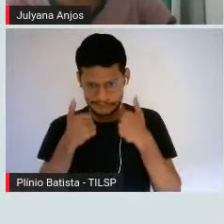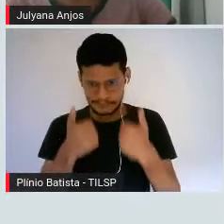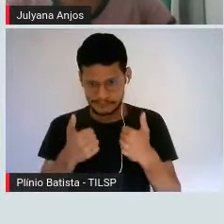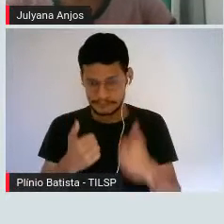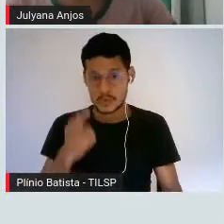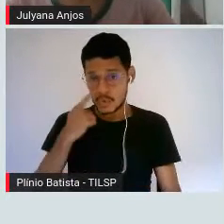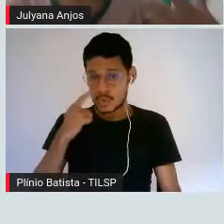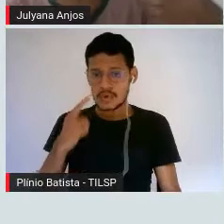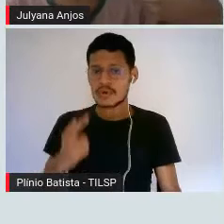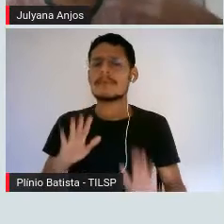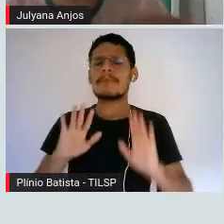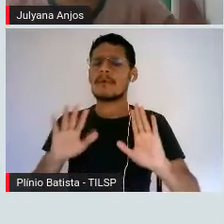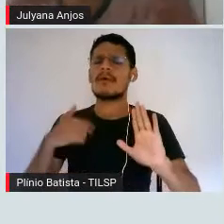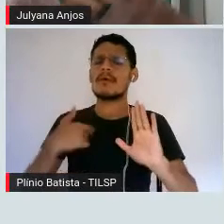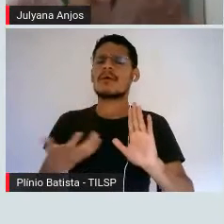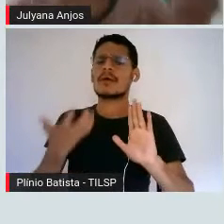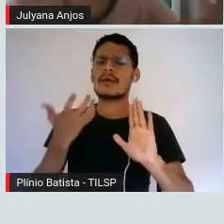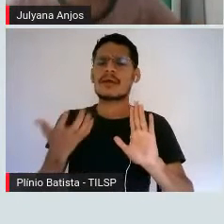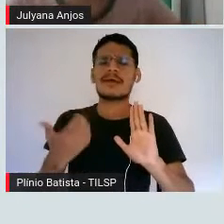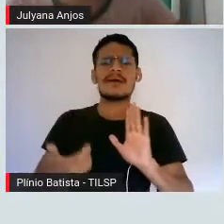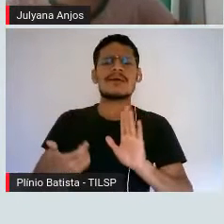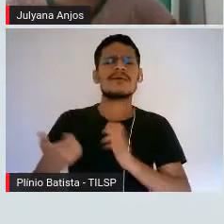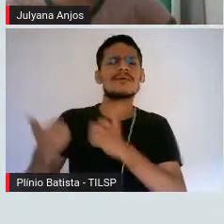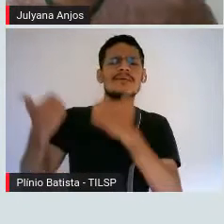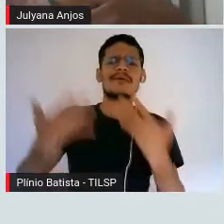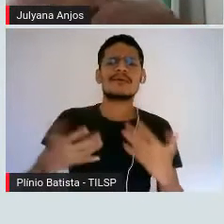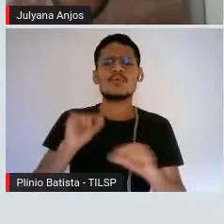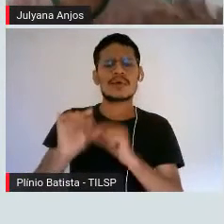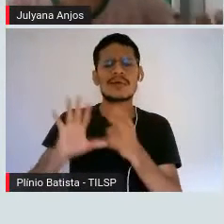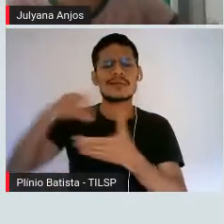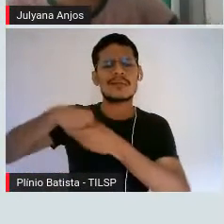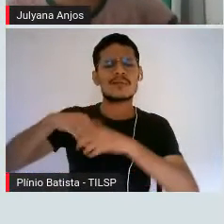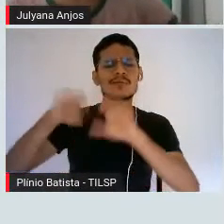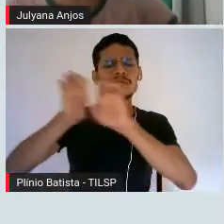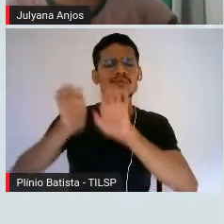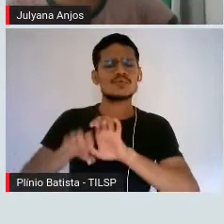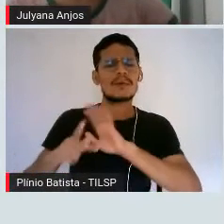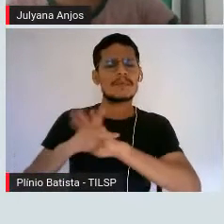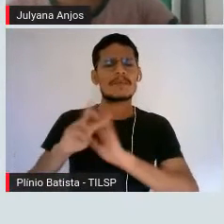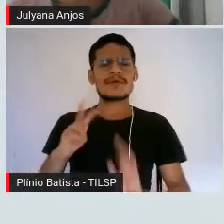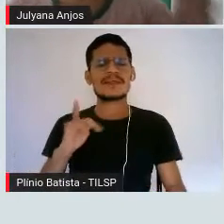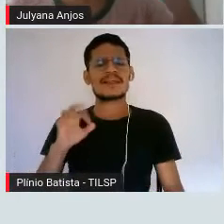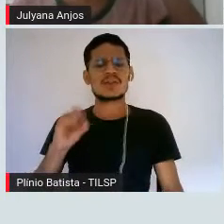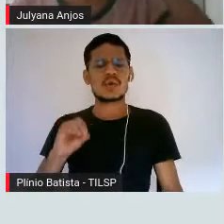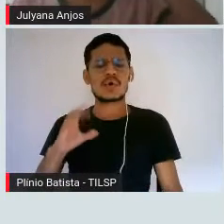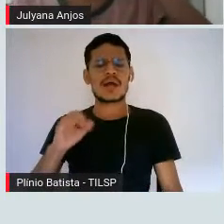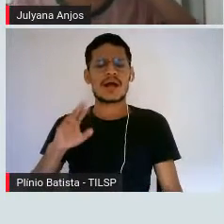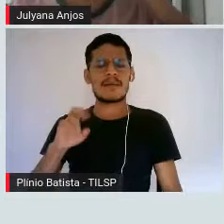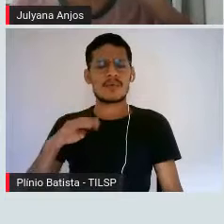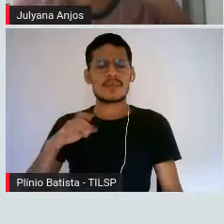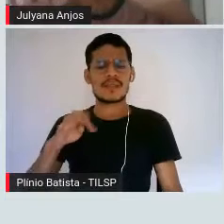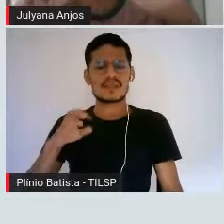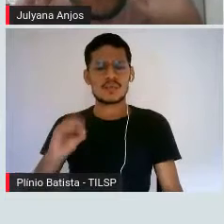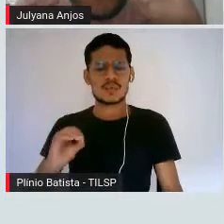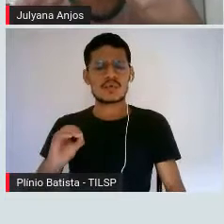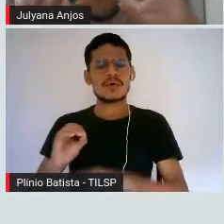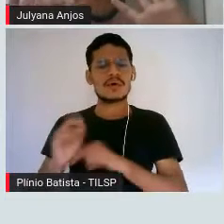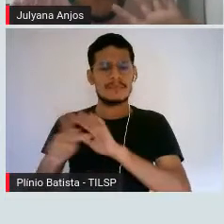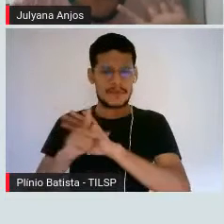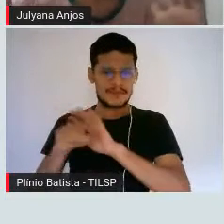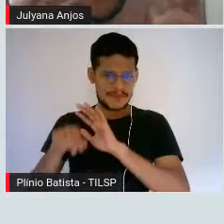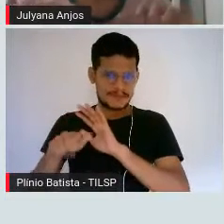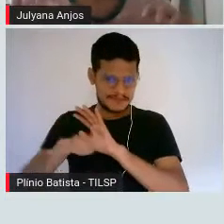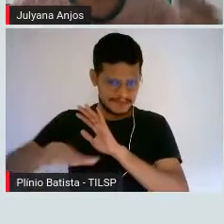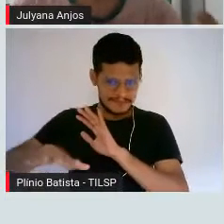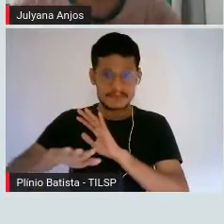é eu gostaria de destacar nessa estrutura, principalmente essa estrutura de hidrocarbonetos do ácido graxo? Que essa estrutura,